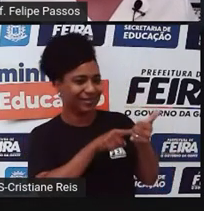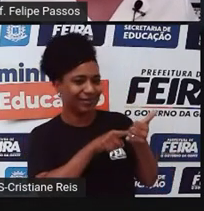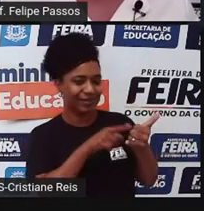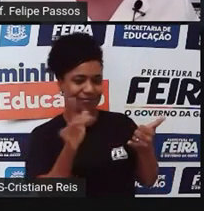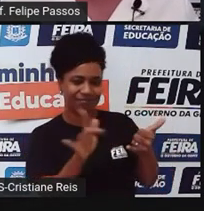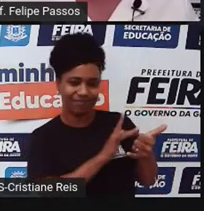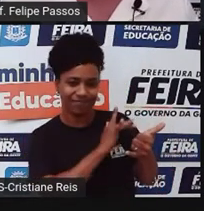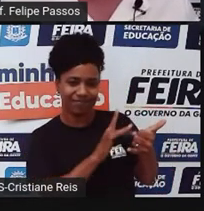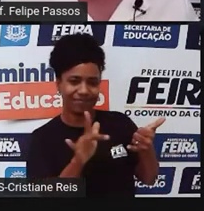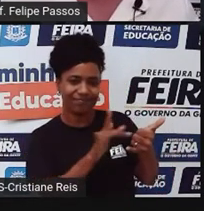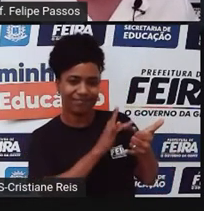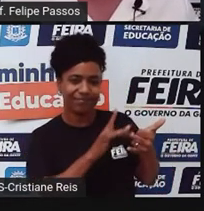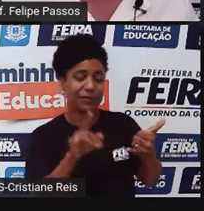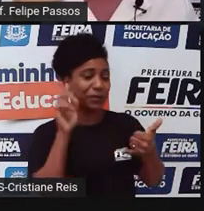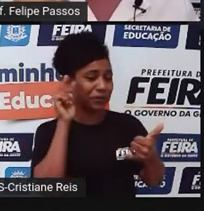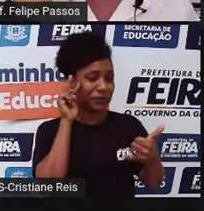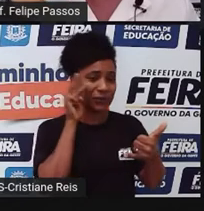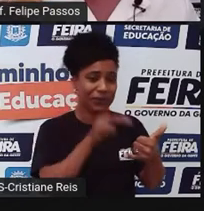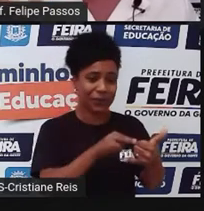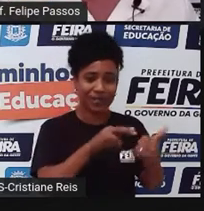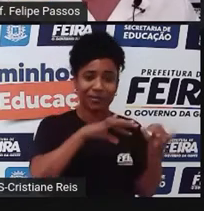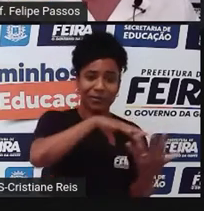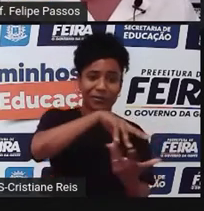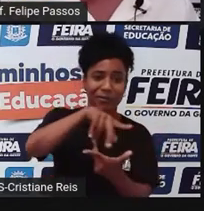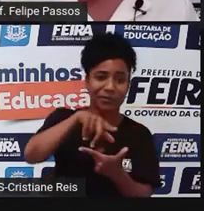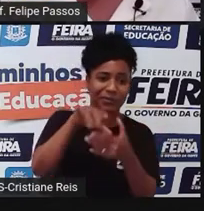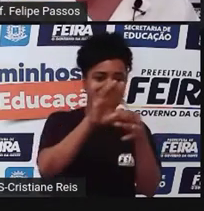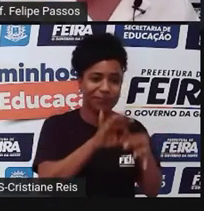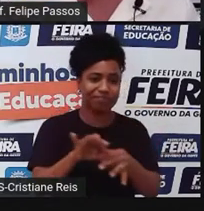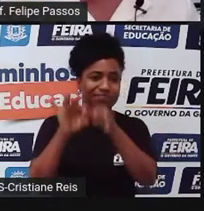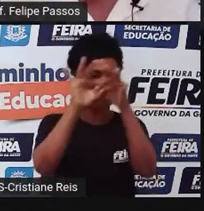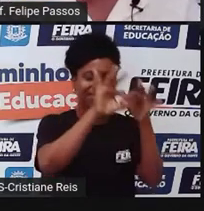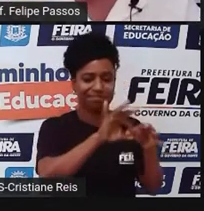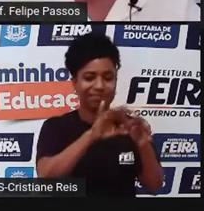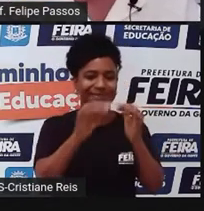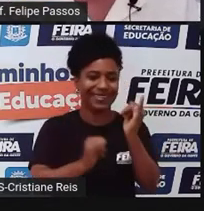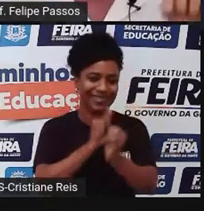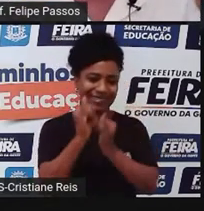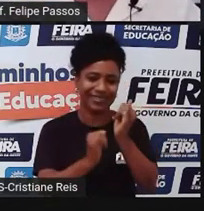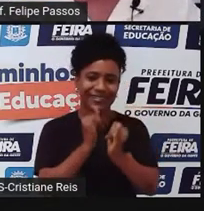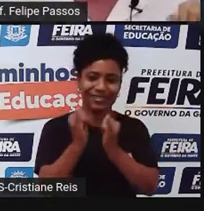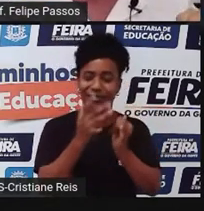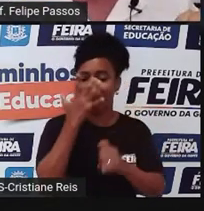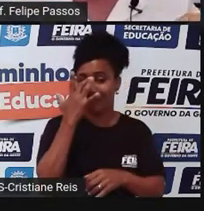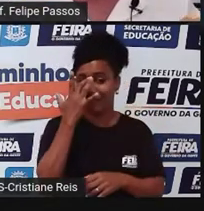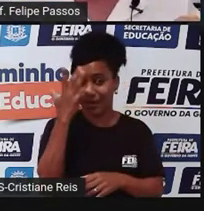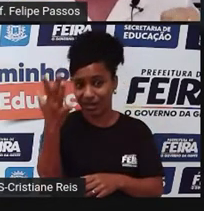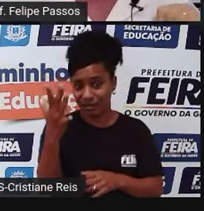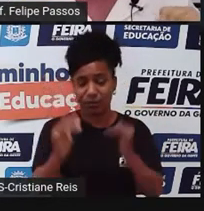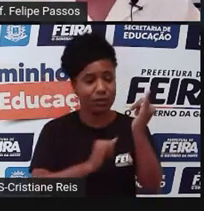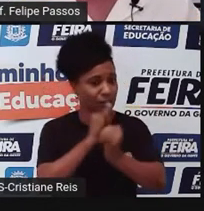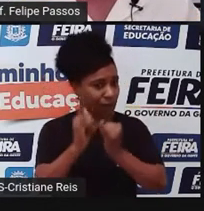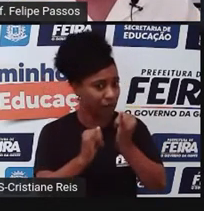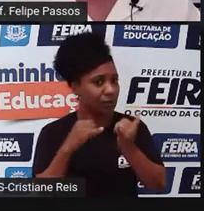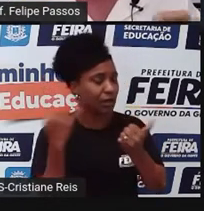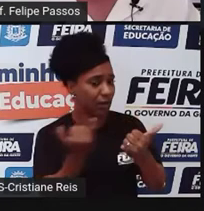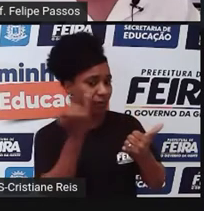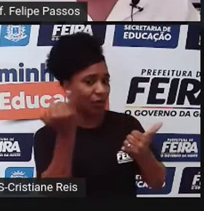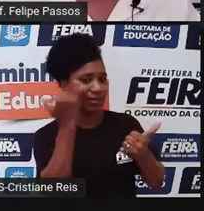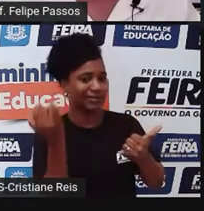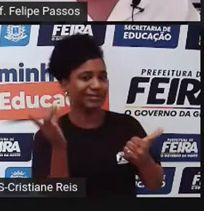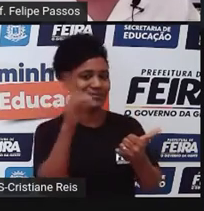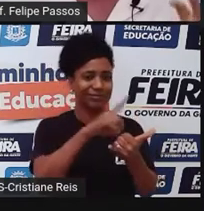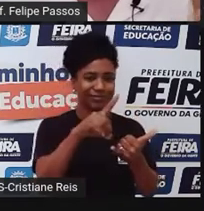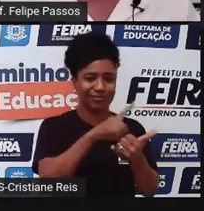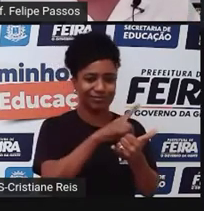palma da mão, você enxerga o mundo. E aí, graças à internet. Que é o quê? Uma ferramenta. Então, a